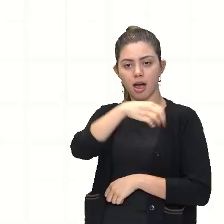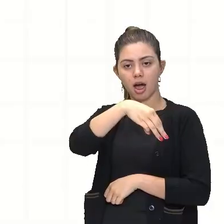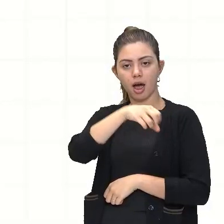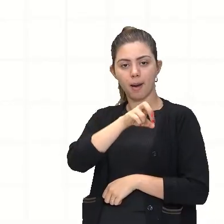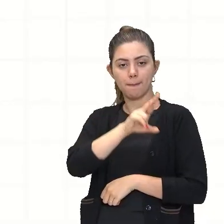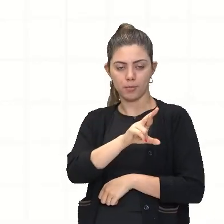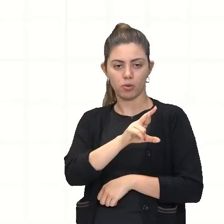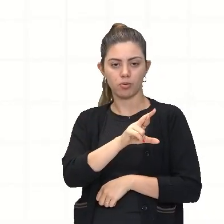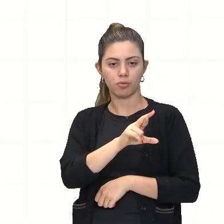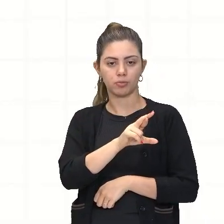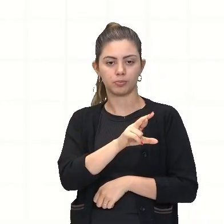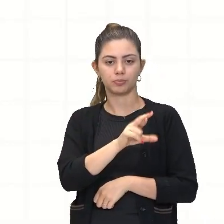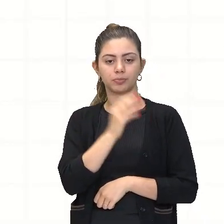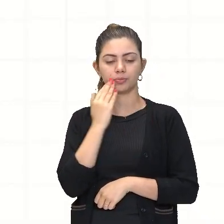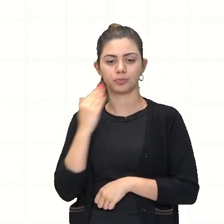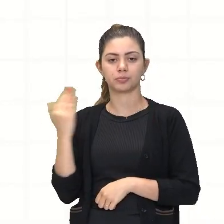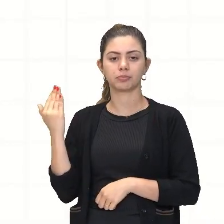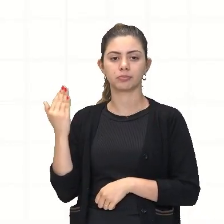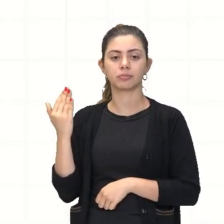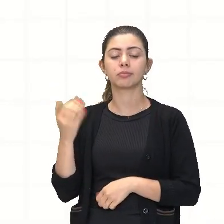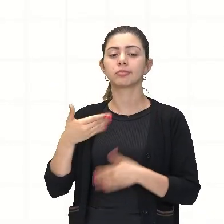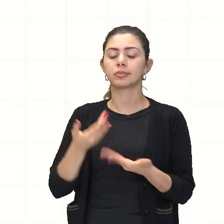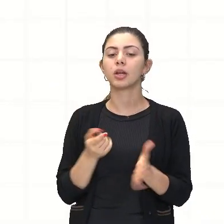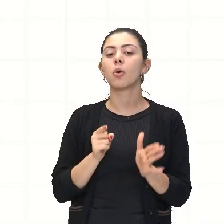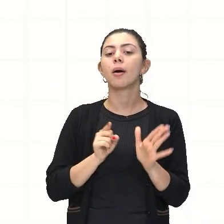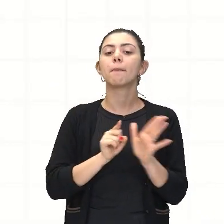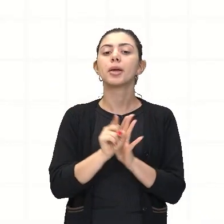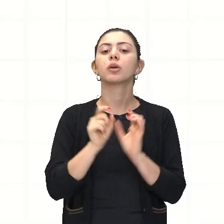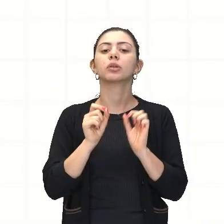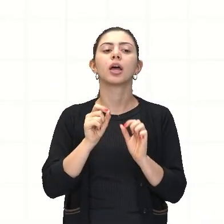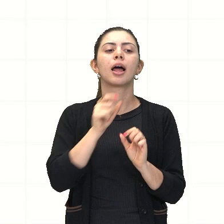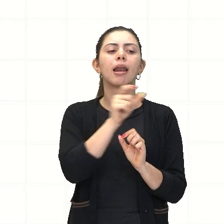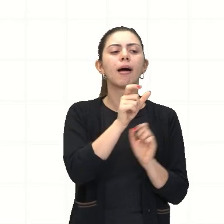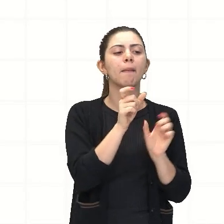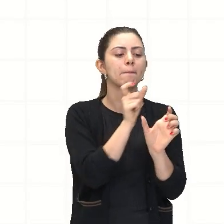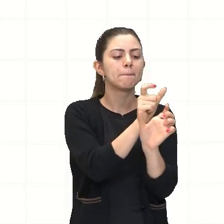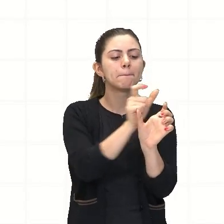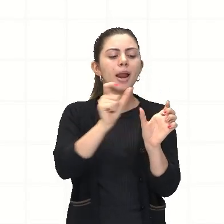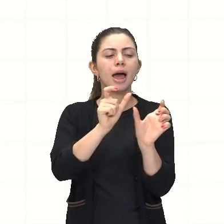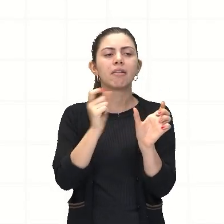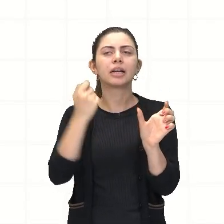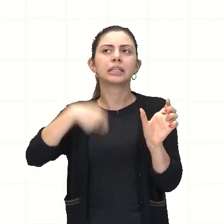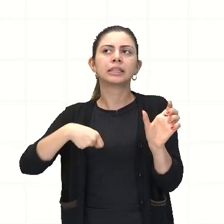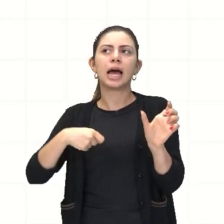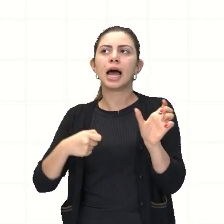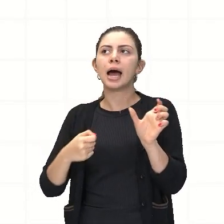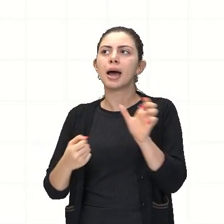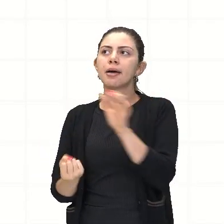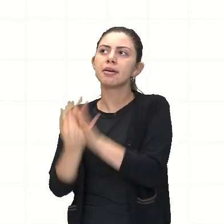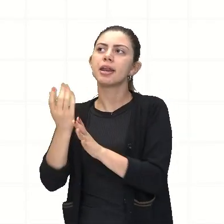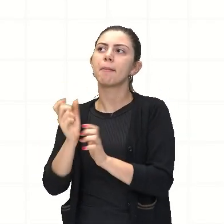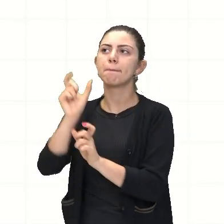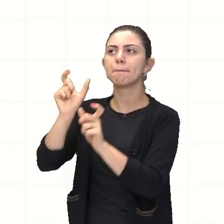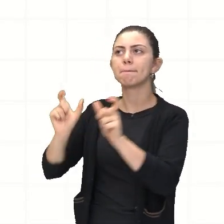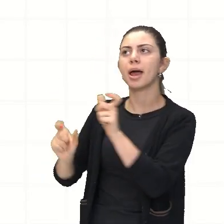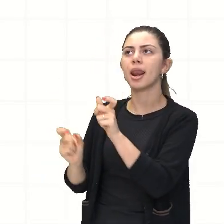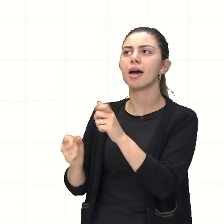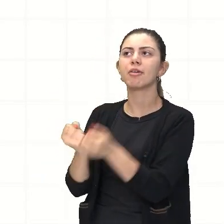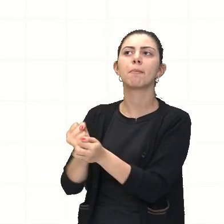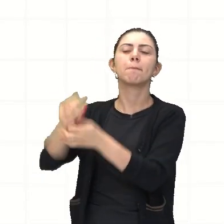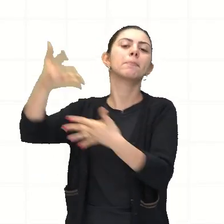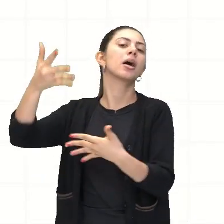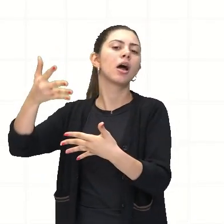e aí está sendo perguntado, ó, quantas palavras eu